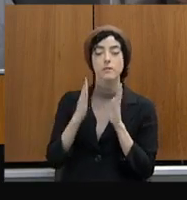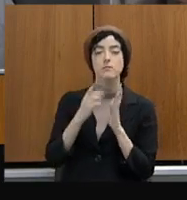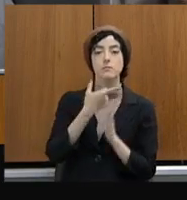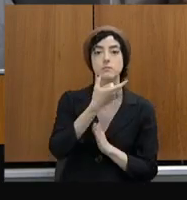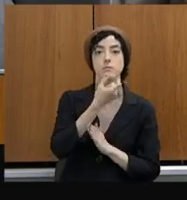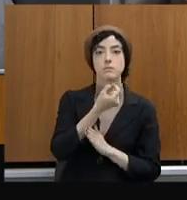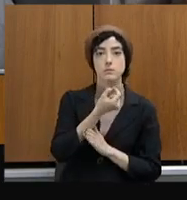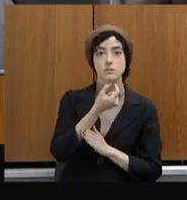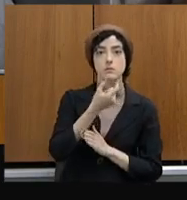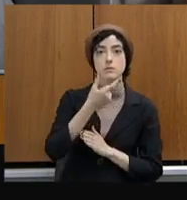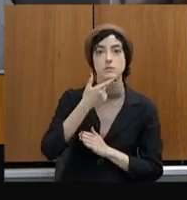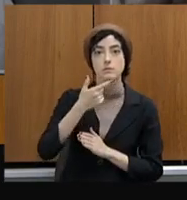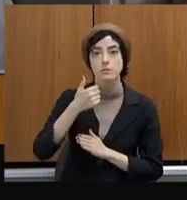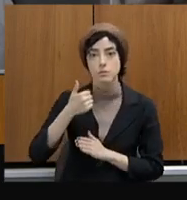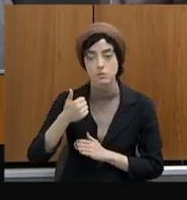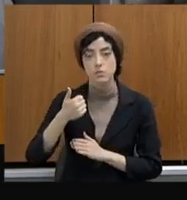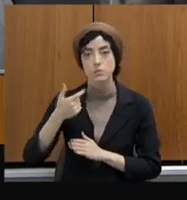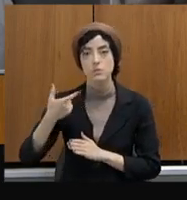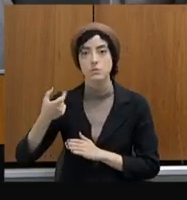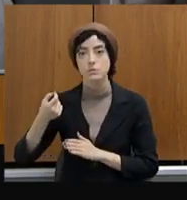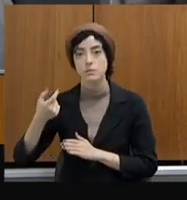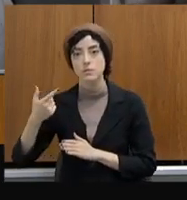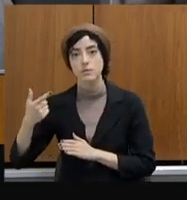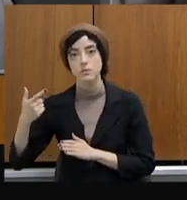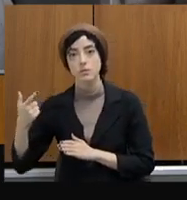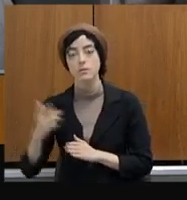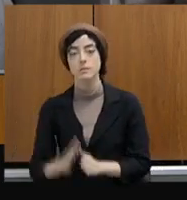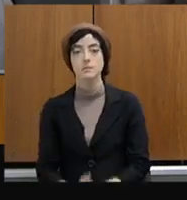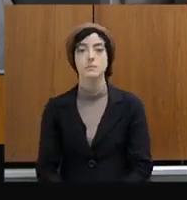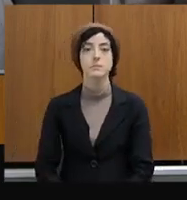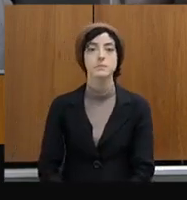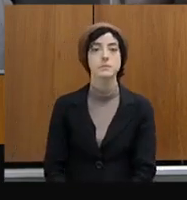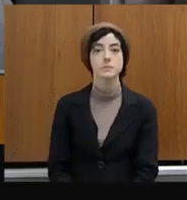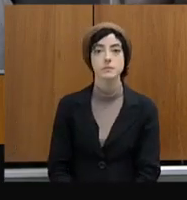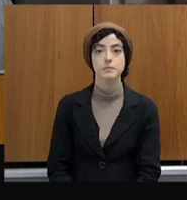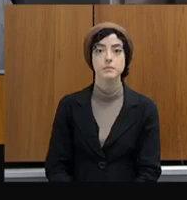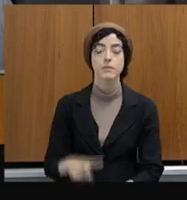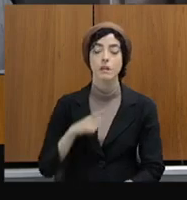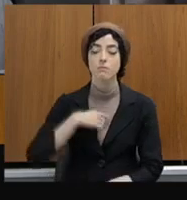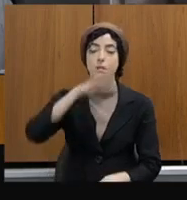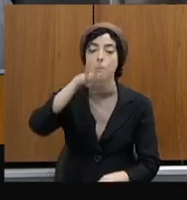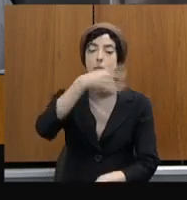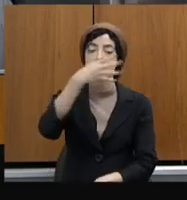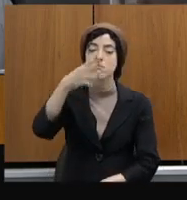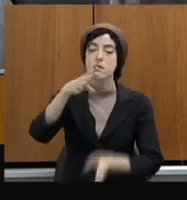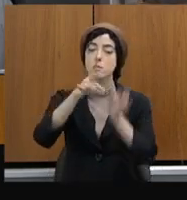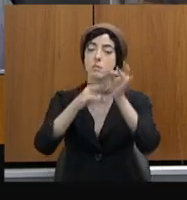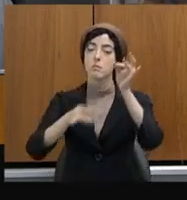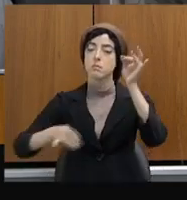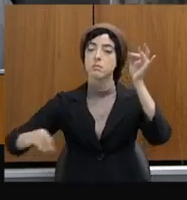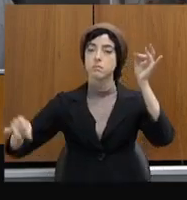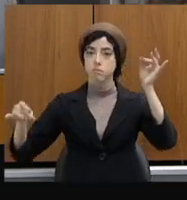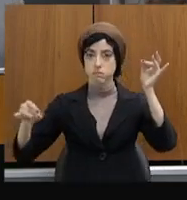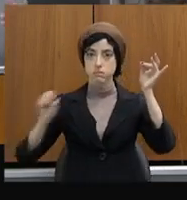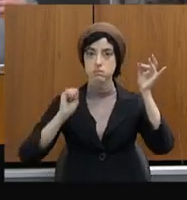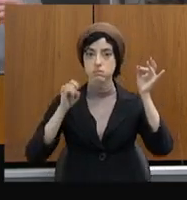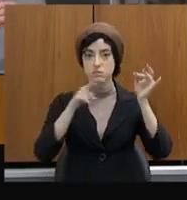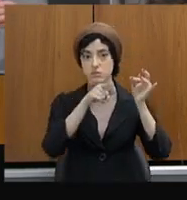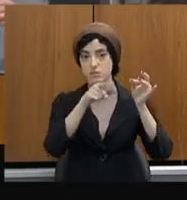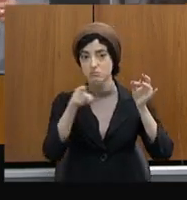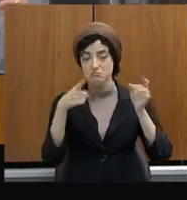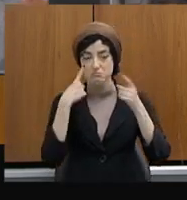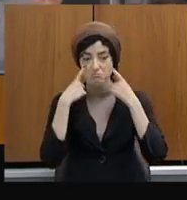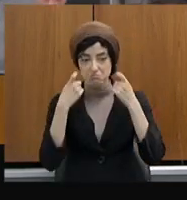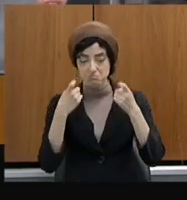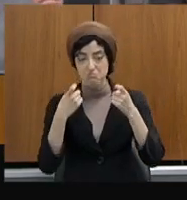tem uma planilha, e aí isso pode ser detalhado, havendo aí o interesse desta comissão. Dentro